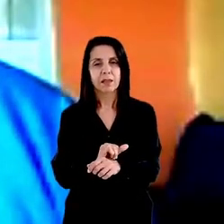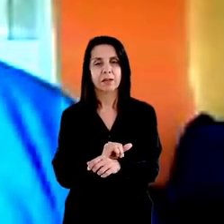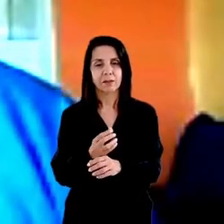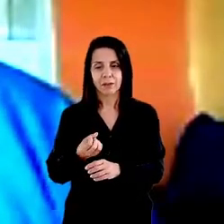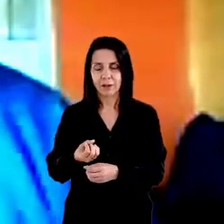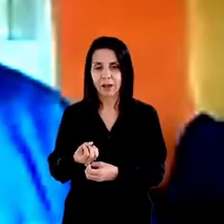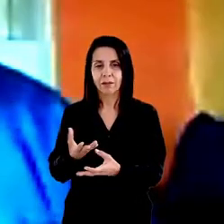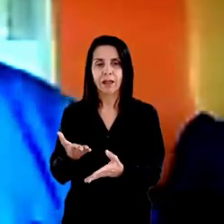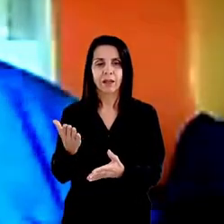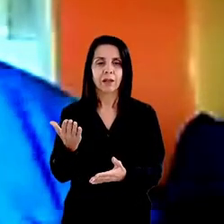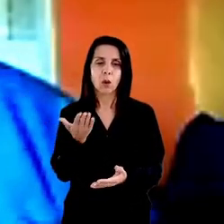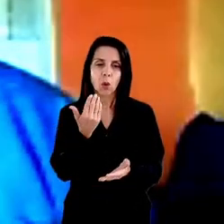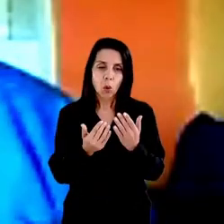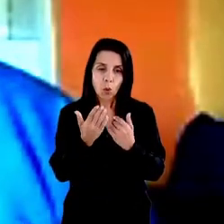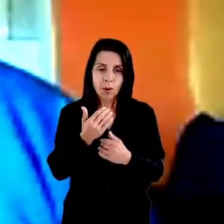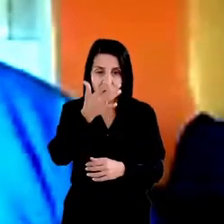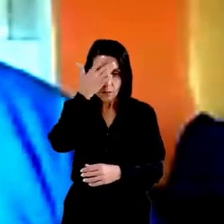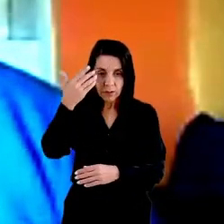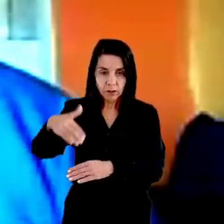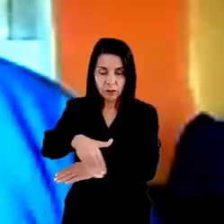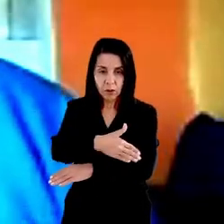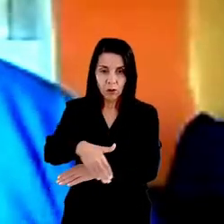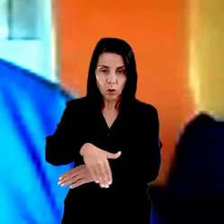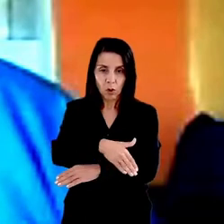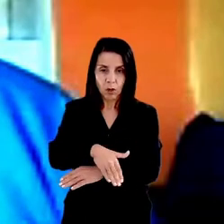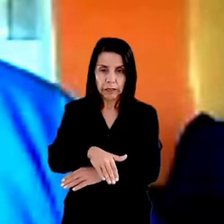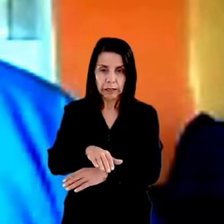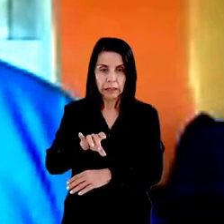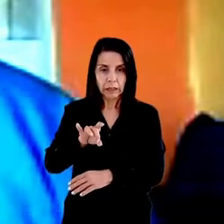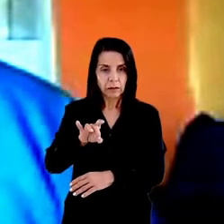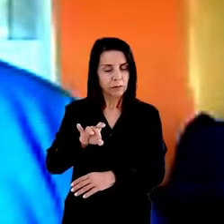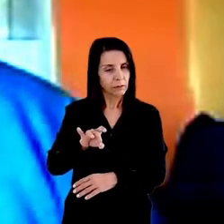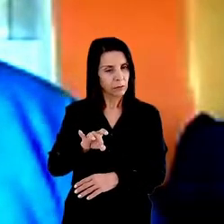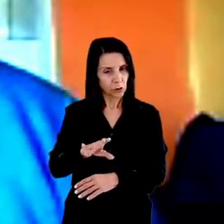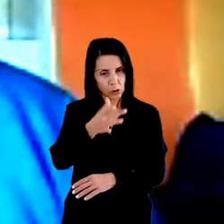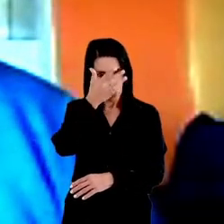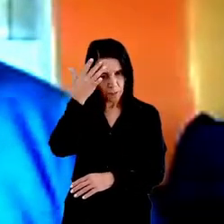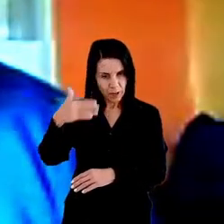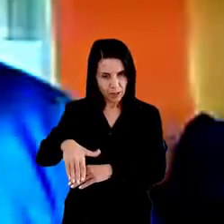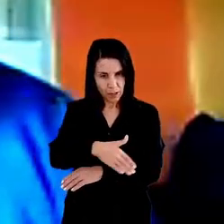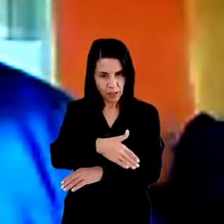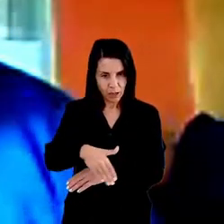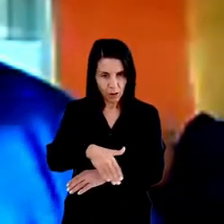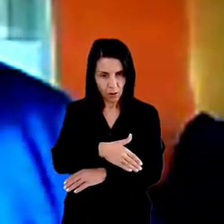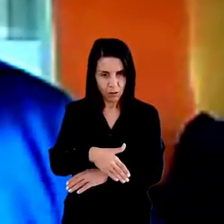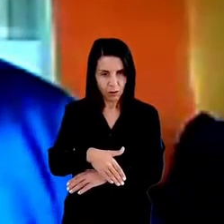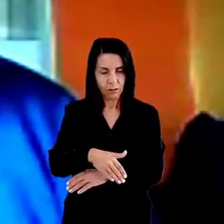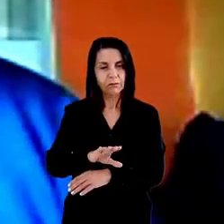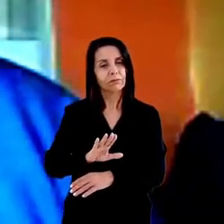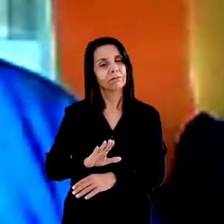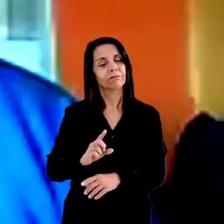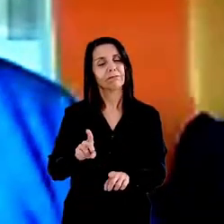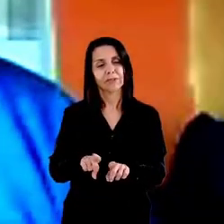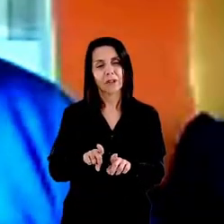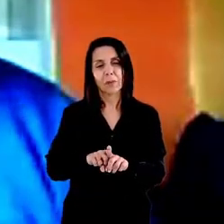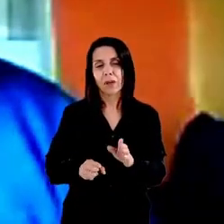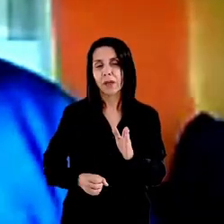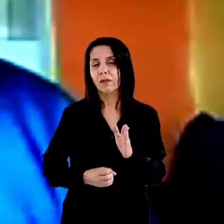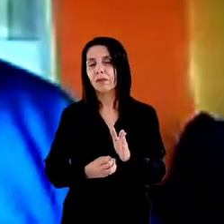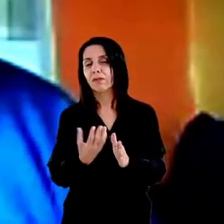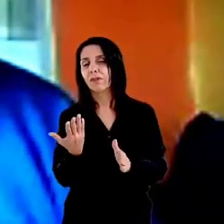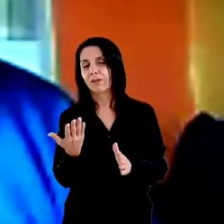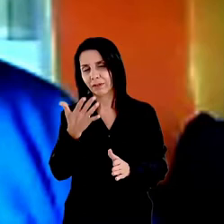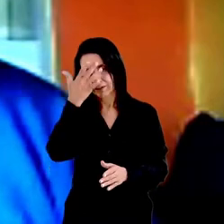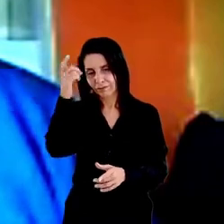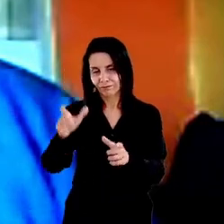população em situação de rua. Não é só essa população de rua que passa por esse mal corrosivo e pernicioso e da fome. Por fim, é